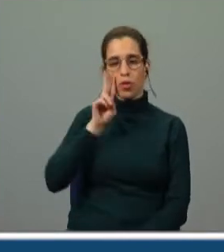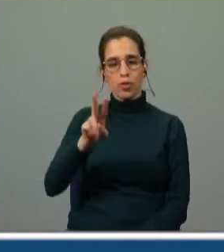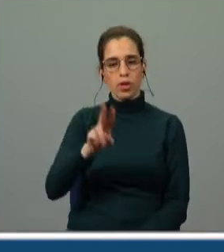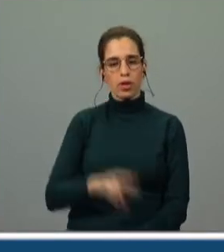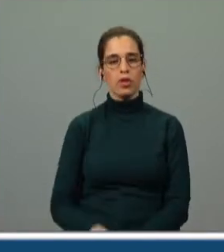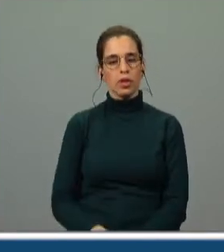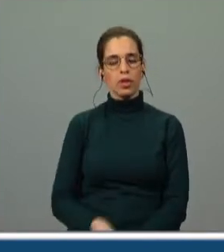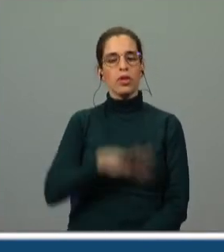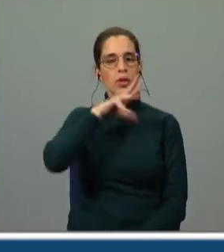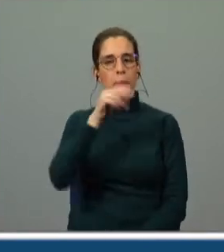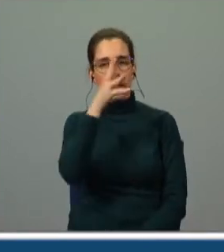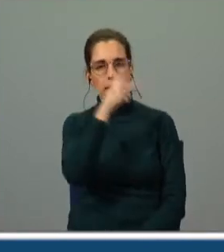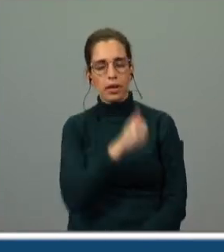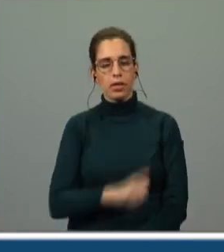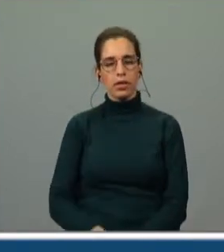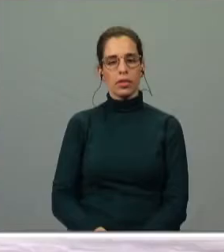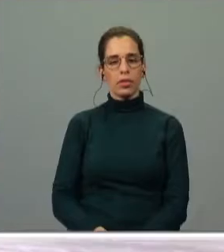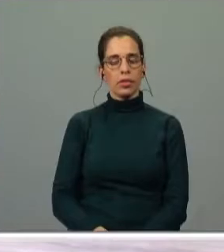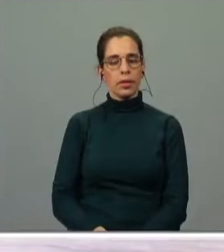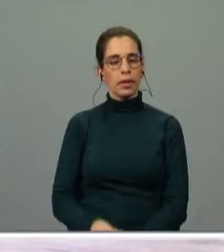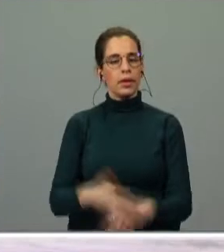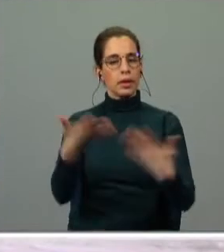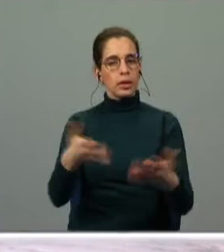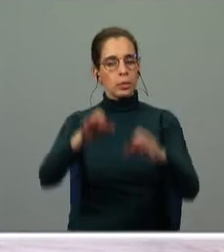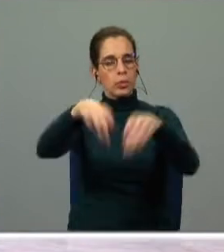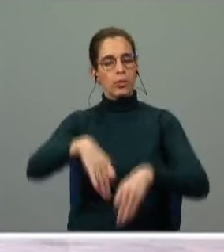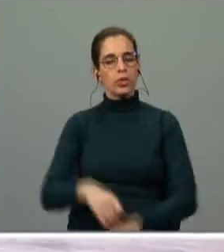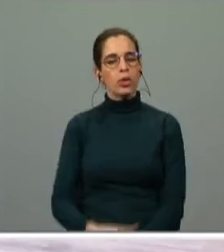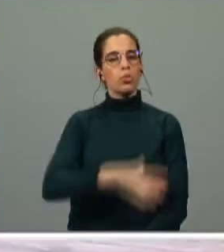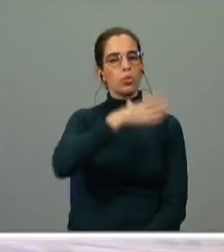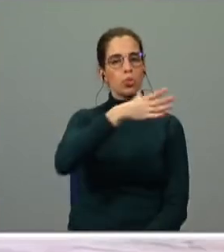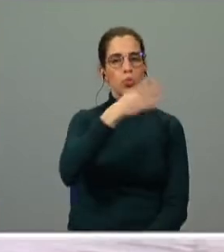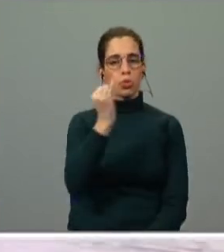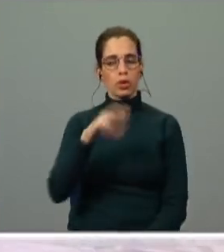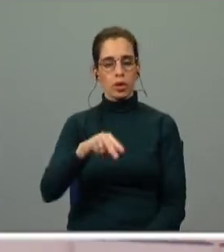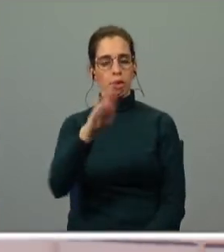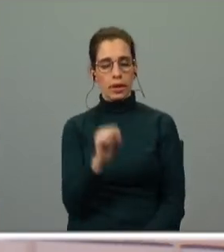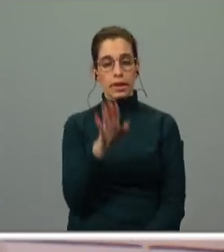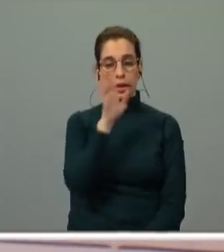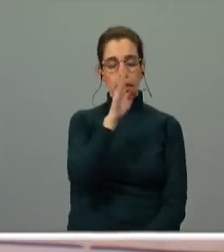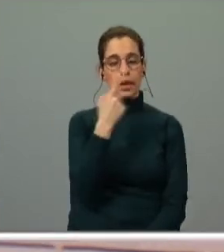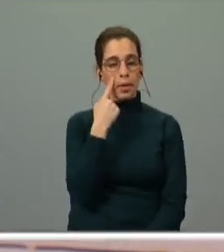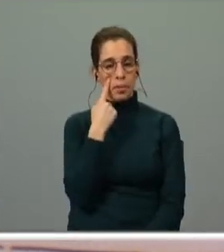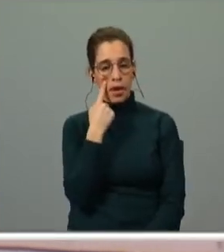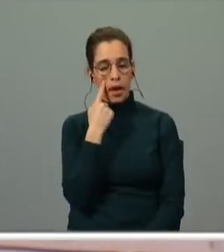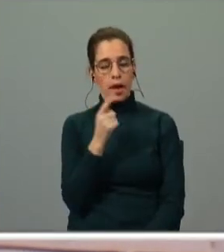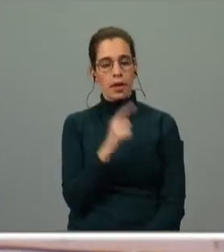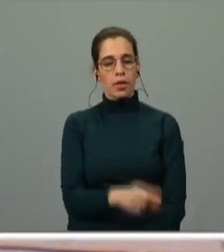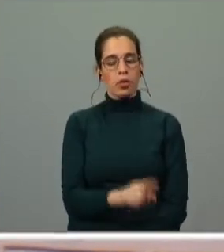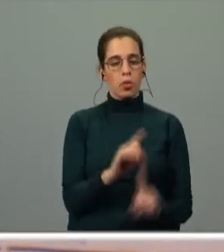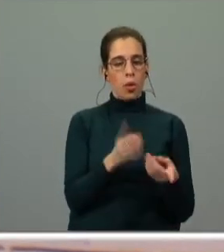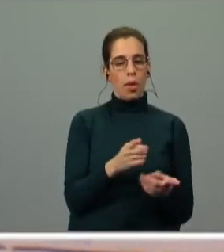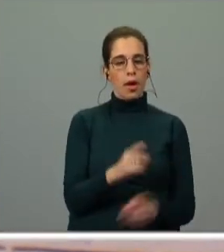sejam da mãe triste. E assim termina o discurso de Inês. Se reparares ele começa